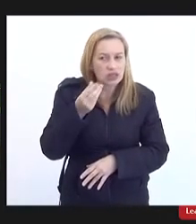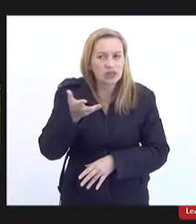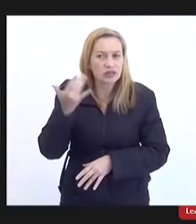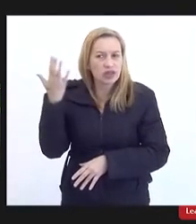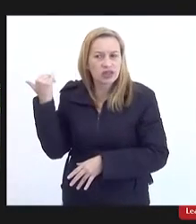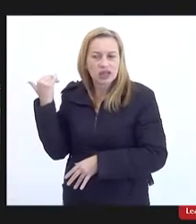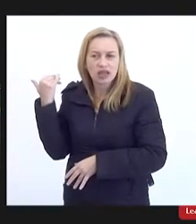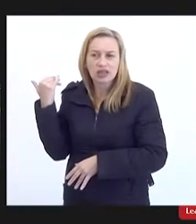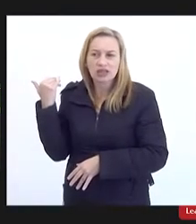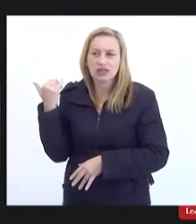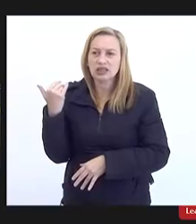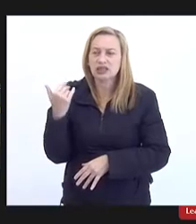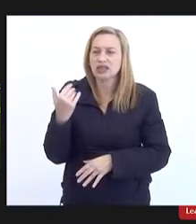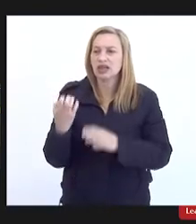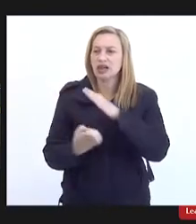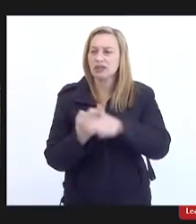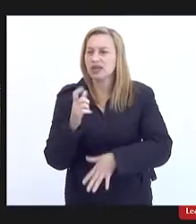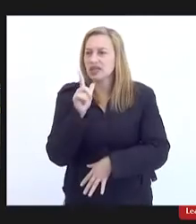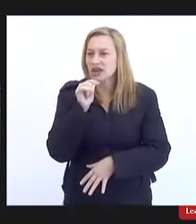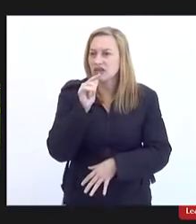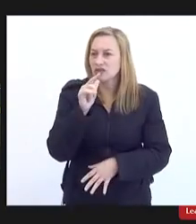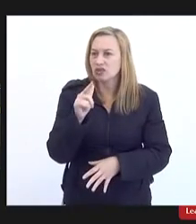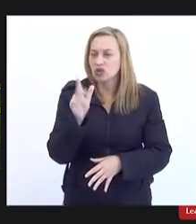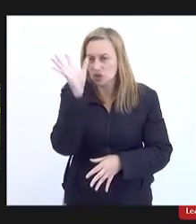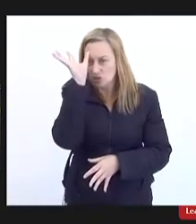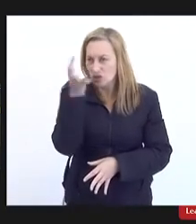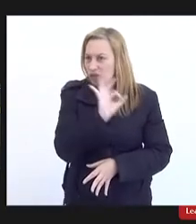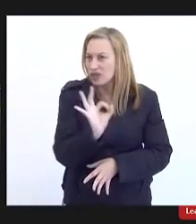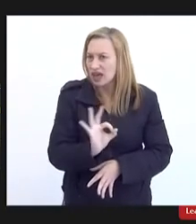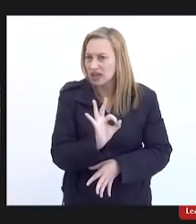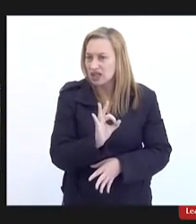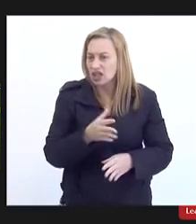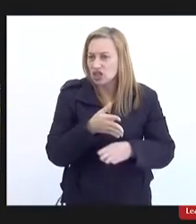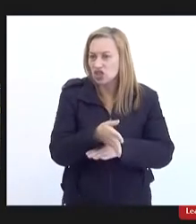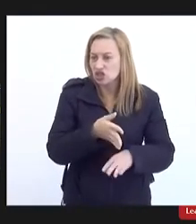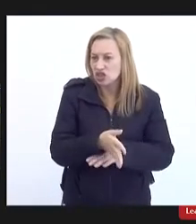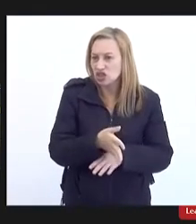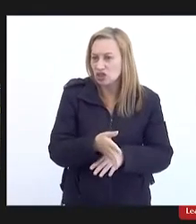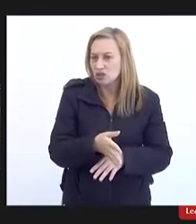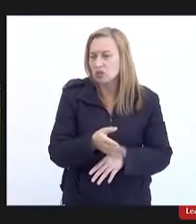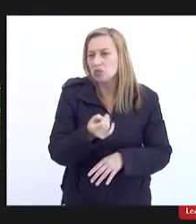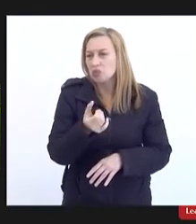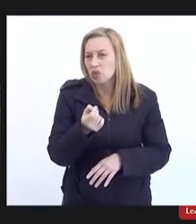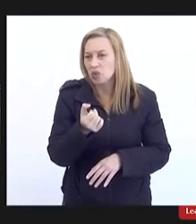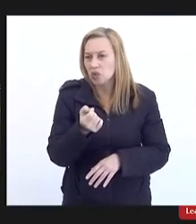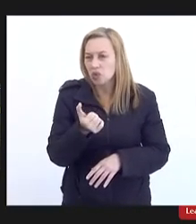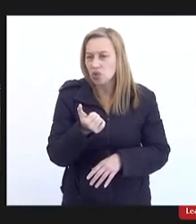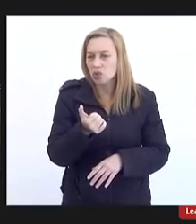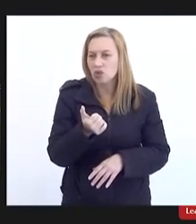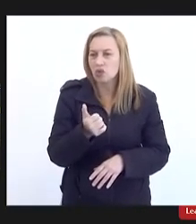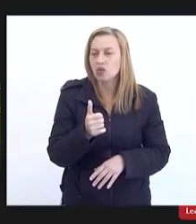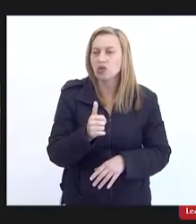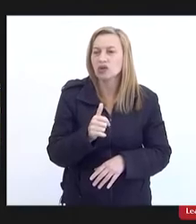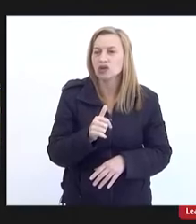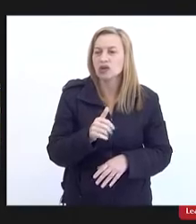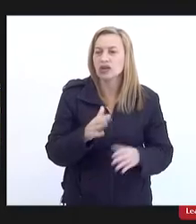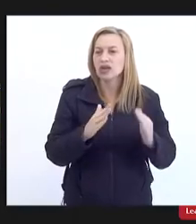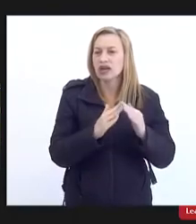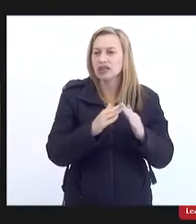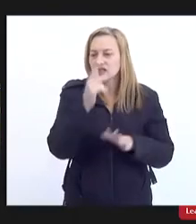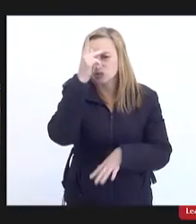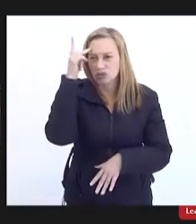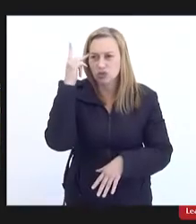a CEDAI não resolveu o problema a água continuou chegando de péssima qualidade na casa dos moradores é